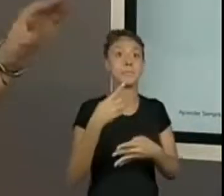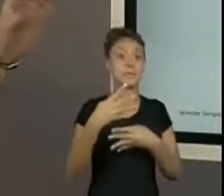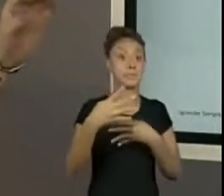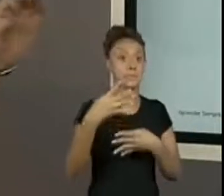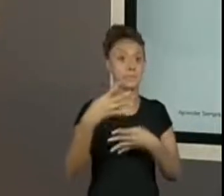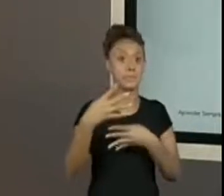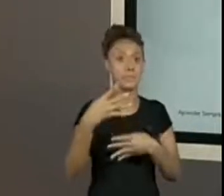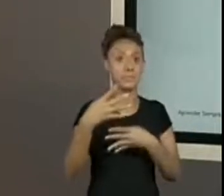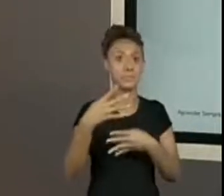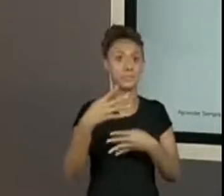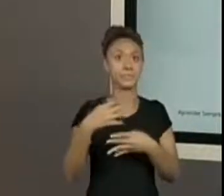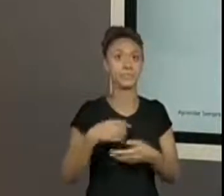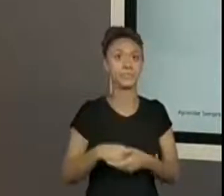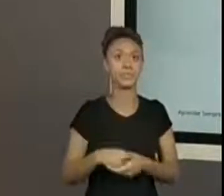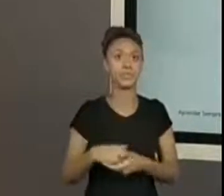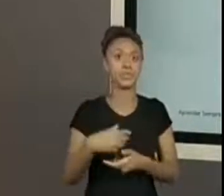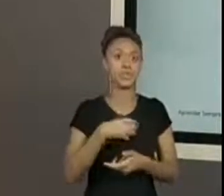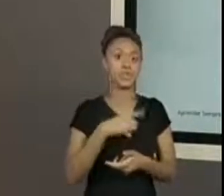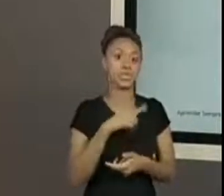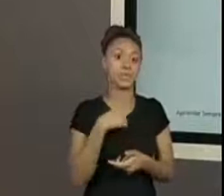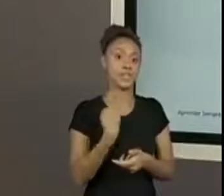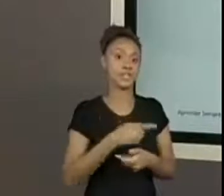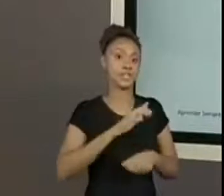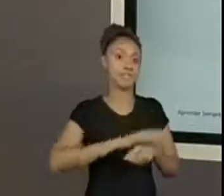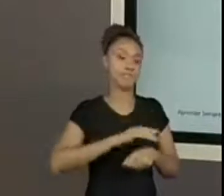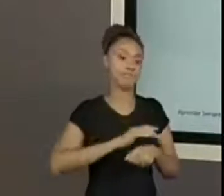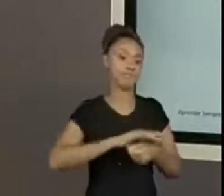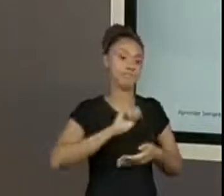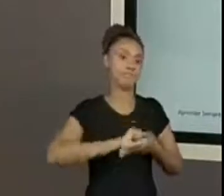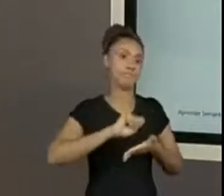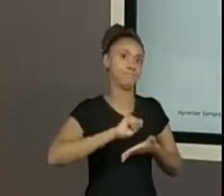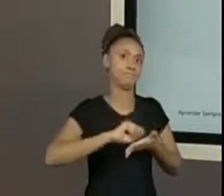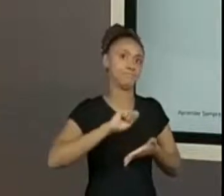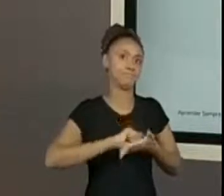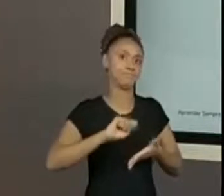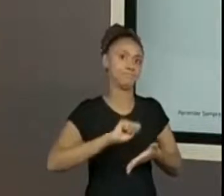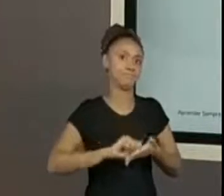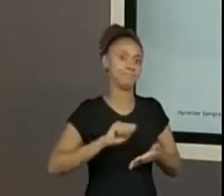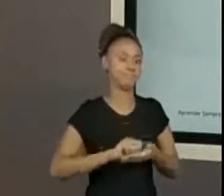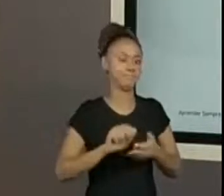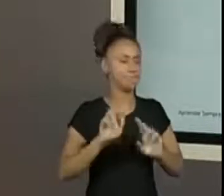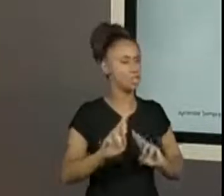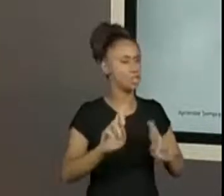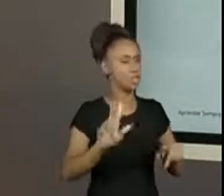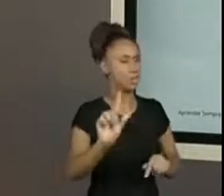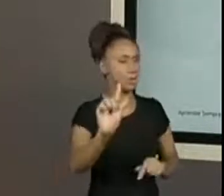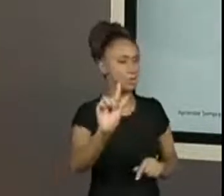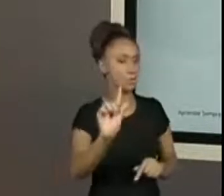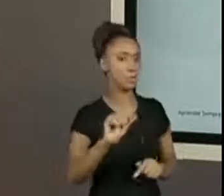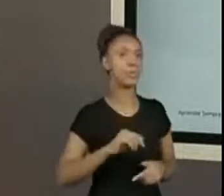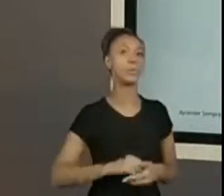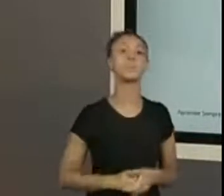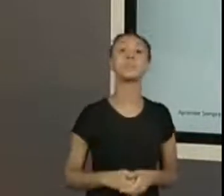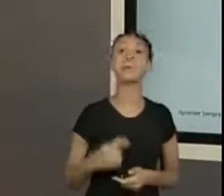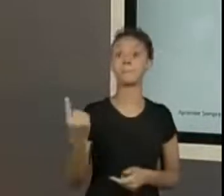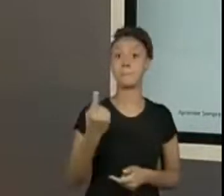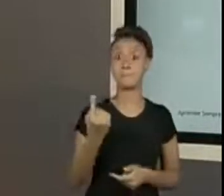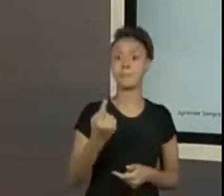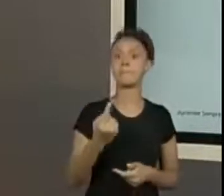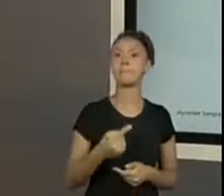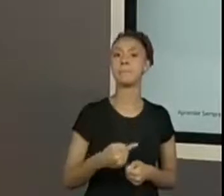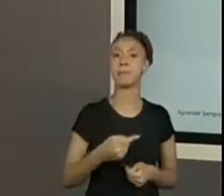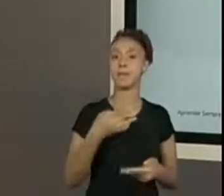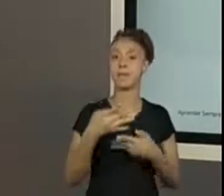Perfeito. A nossa escrita, que a gente faz igual vocês, só que num papelzinho diferente, um pouquinho com mais informação. A primeira é assim.